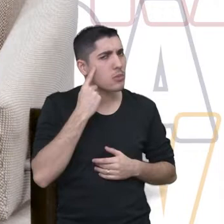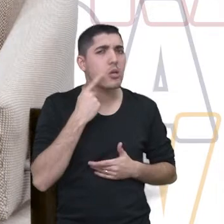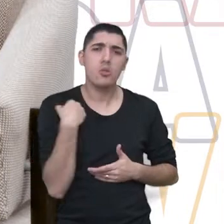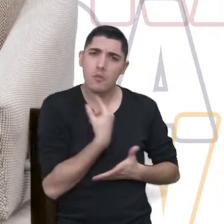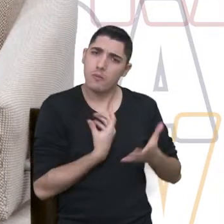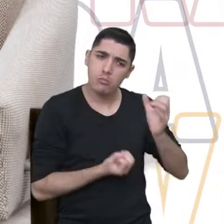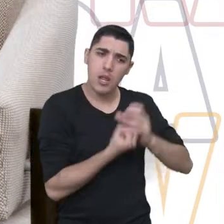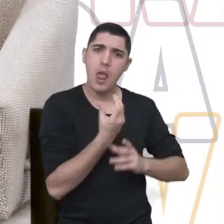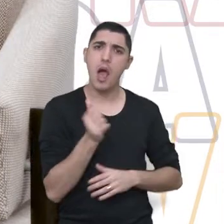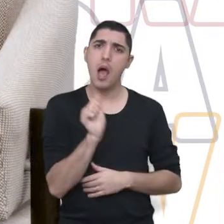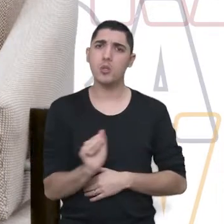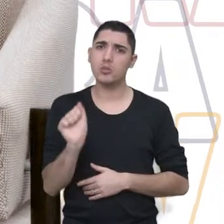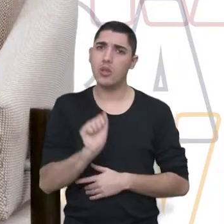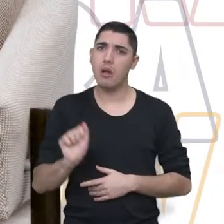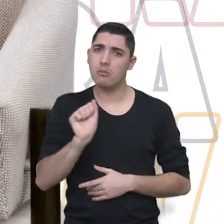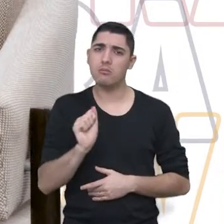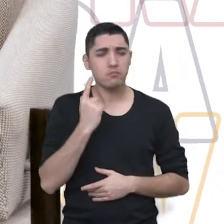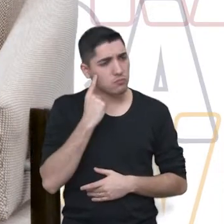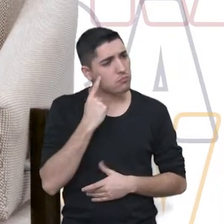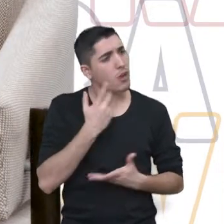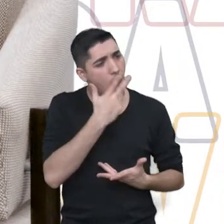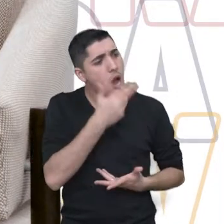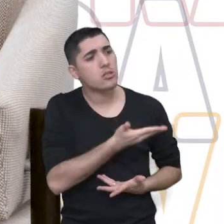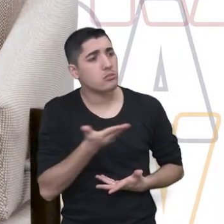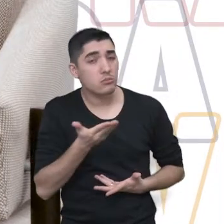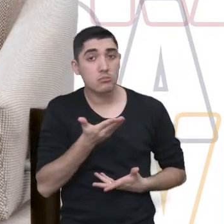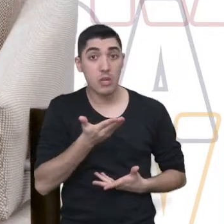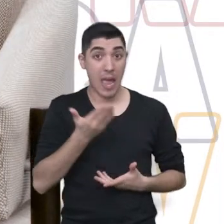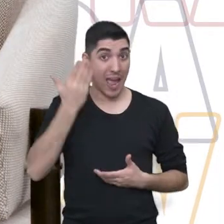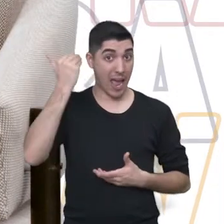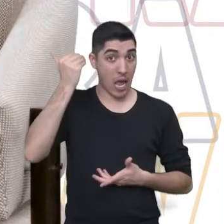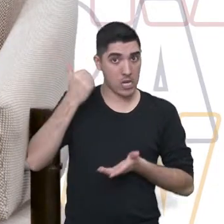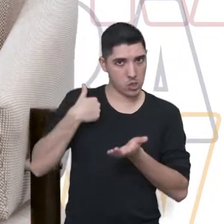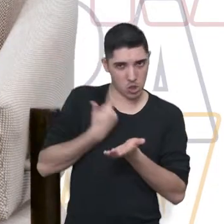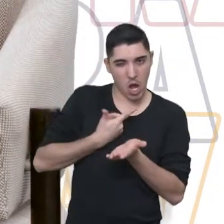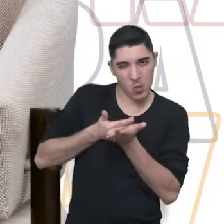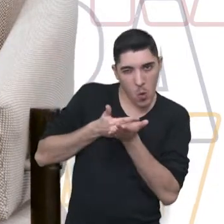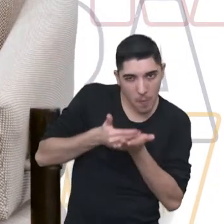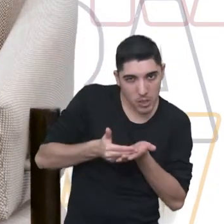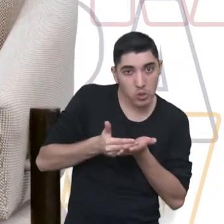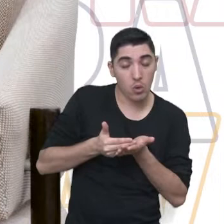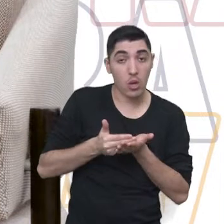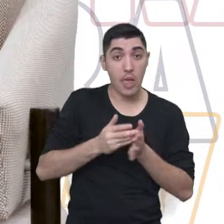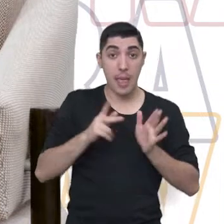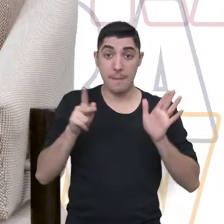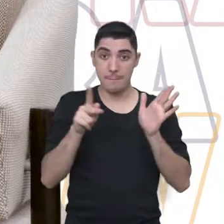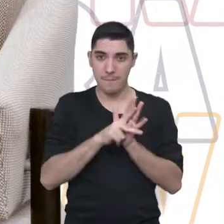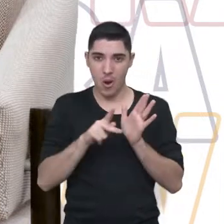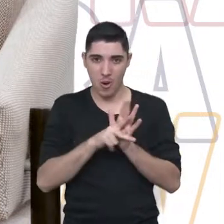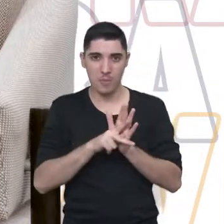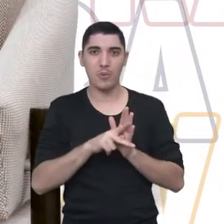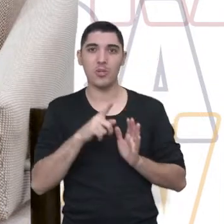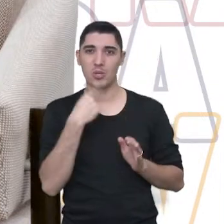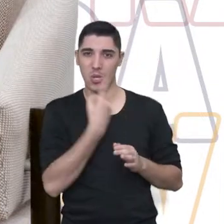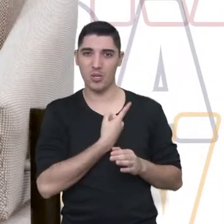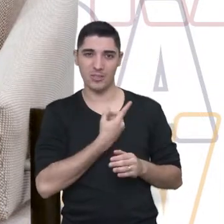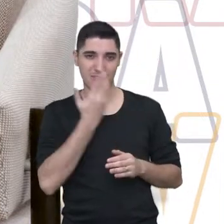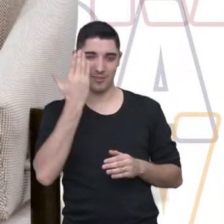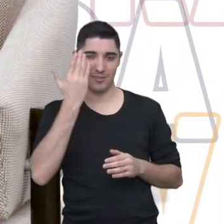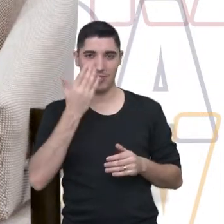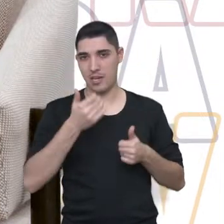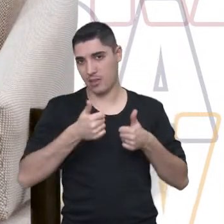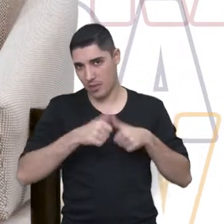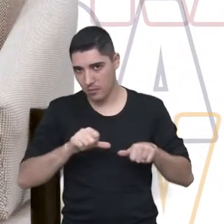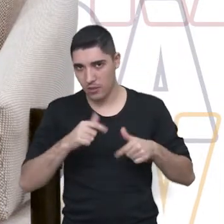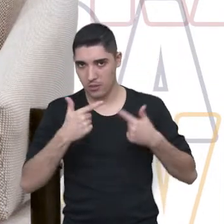uma ONG para trabalhar isso? A princípio, nós tínhamos uma demanda que eram essas pessoas que nós, por